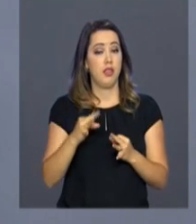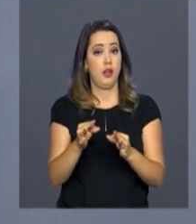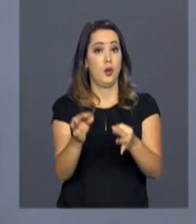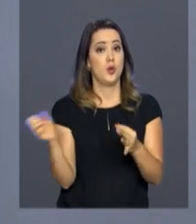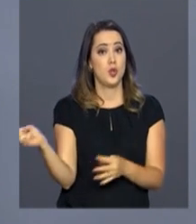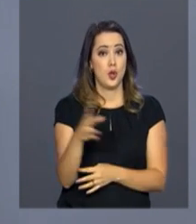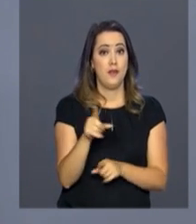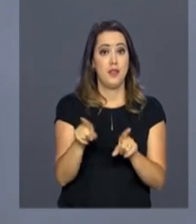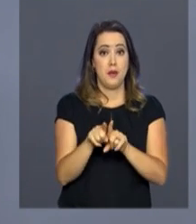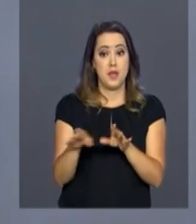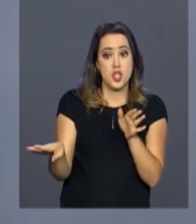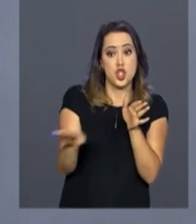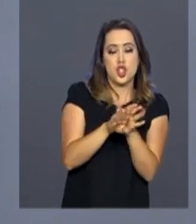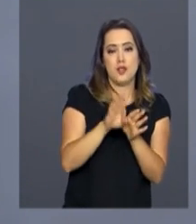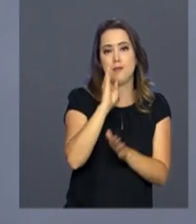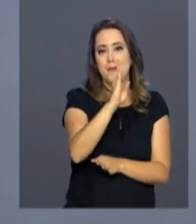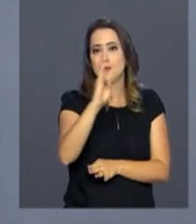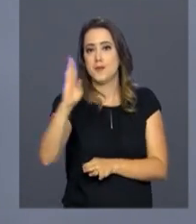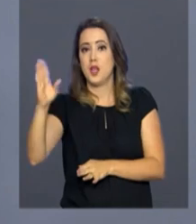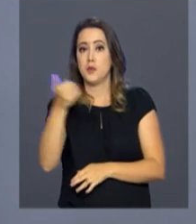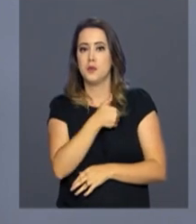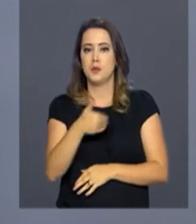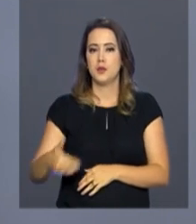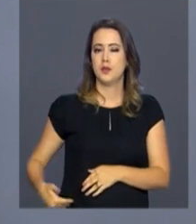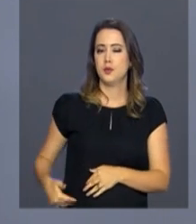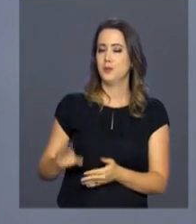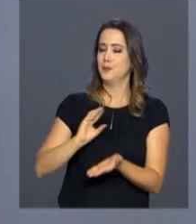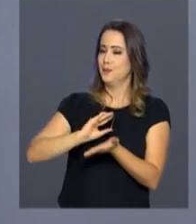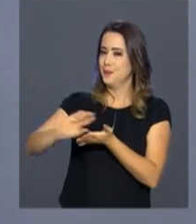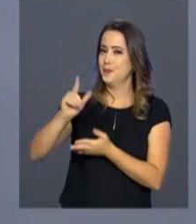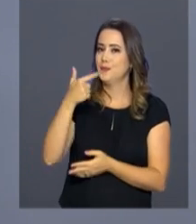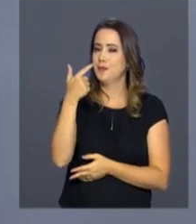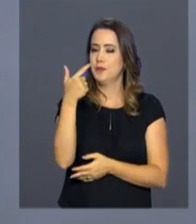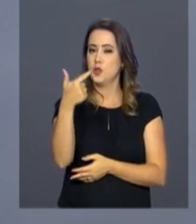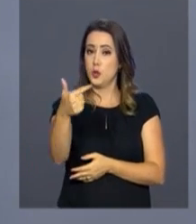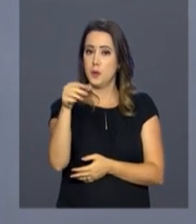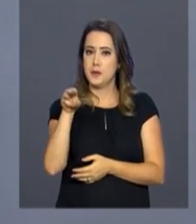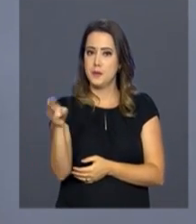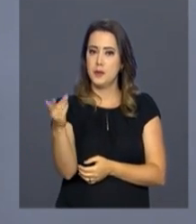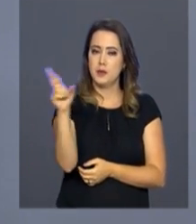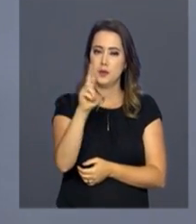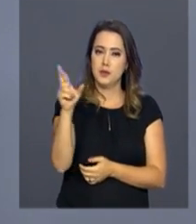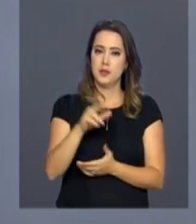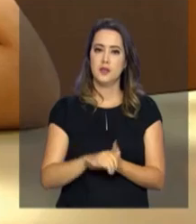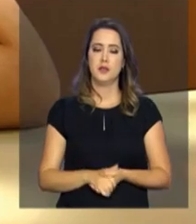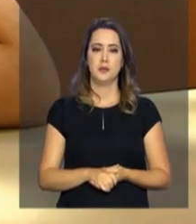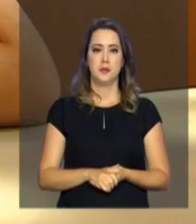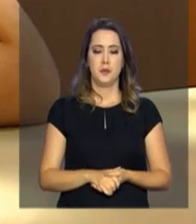às bibliotecas públicas do país. O investimento previsto é de 2 milhões de reais.